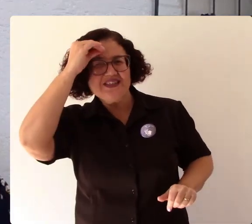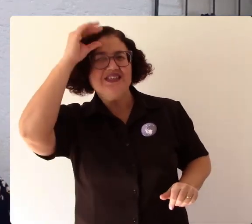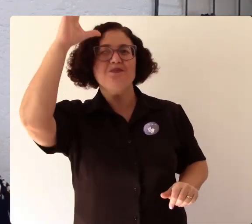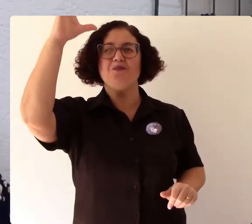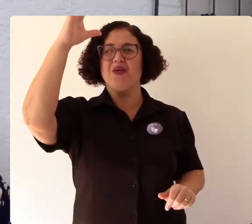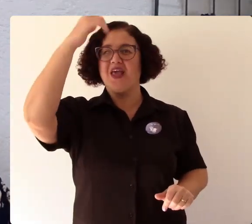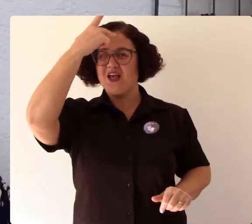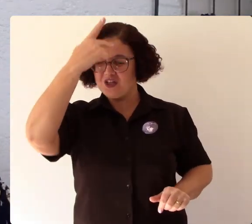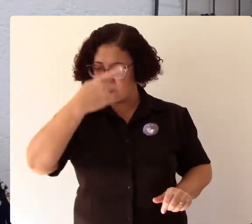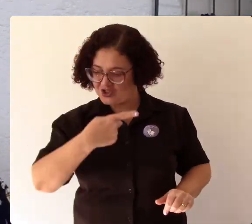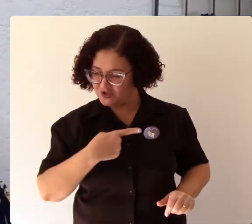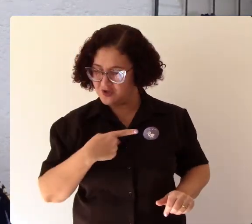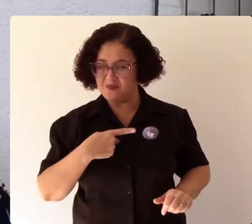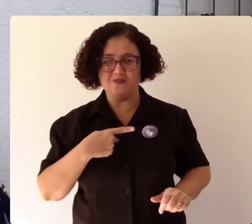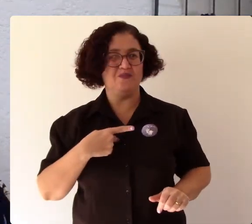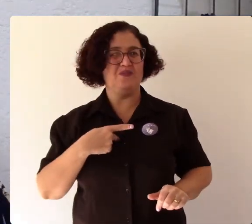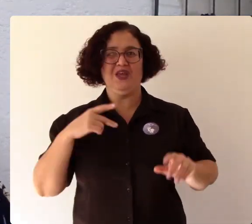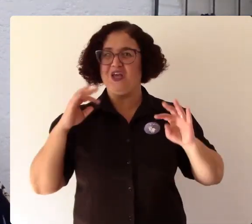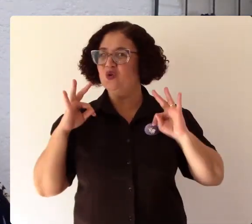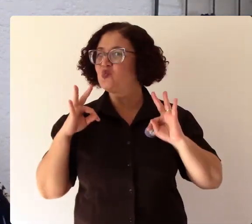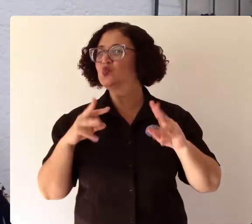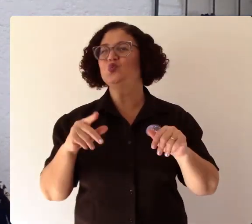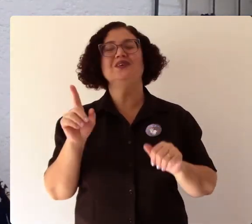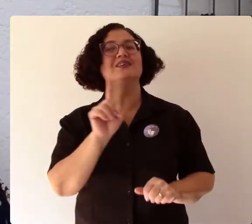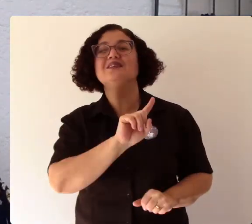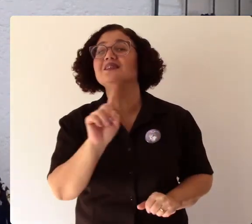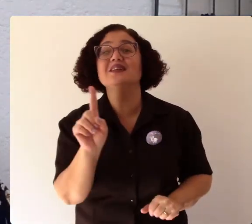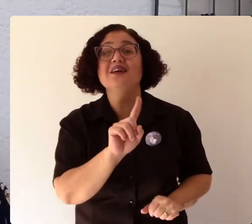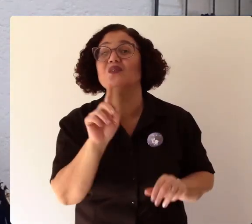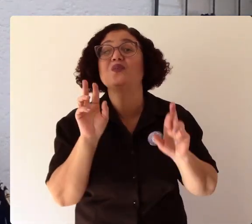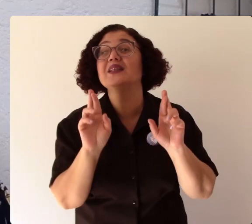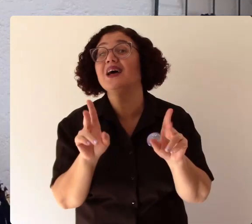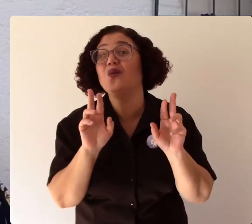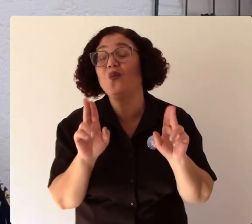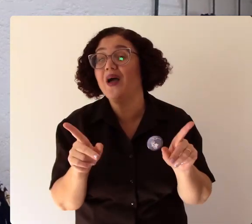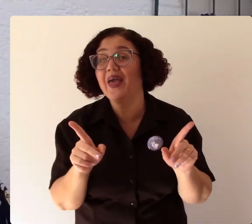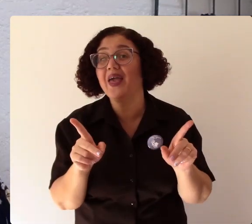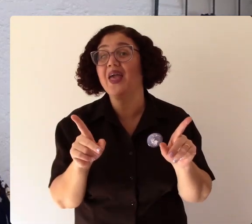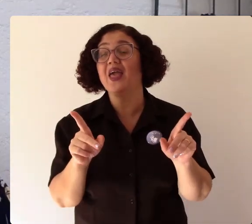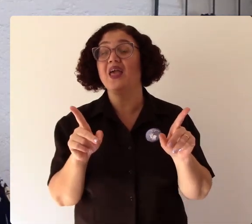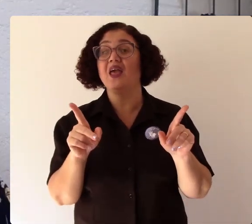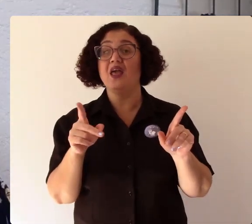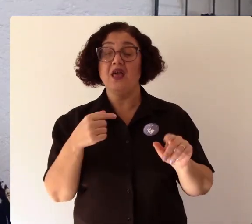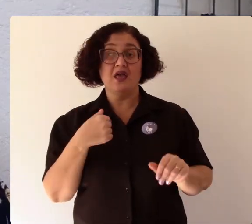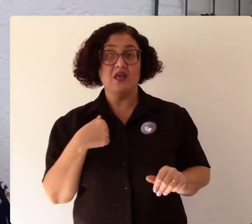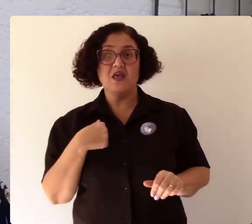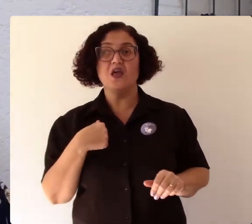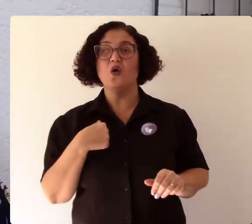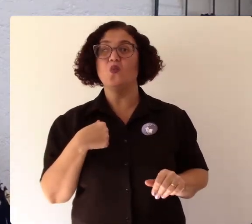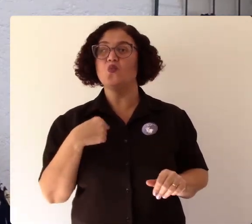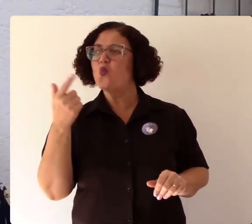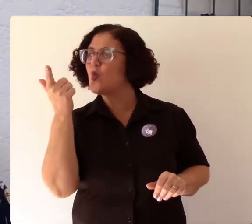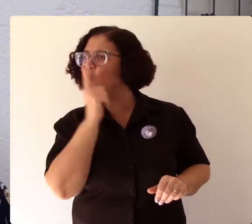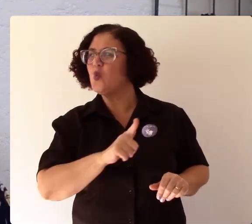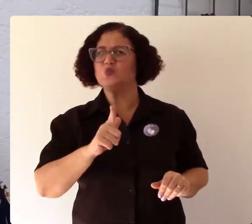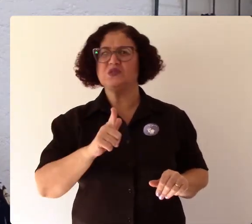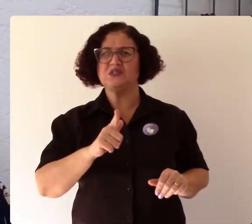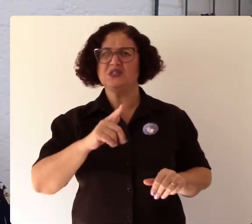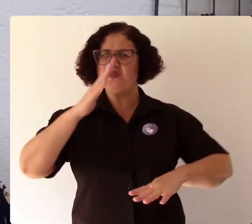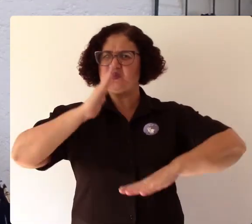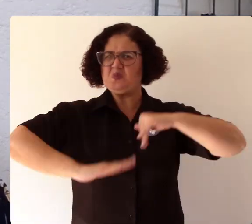mim e muito menos tal como a gente vê hoje um estado em que eu alcanço uma performance